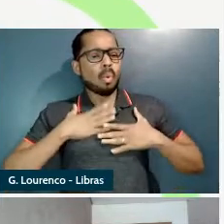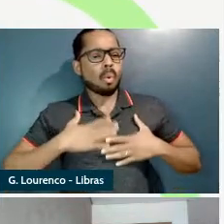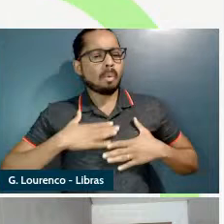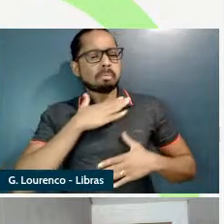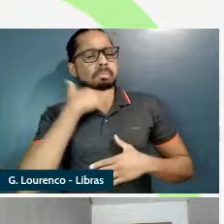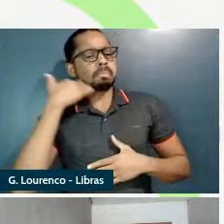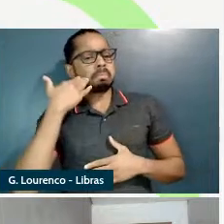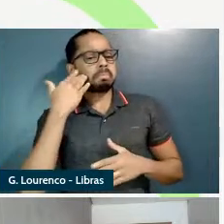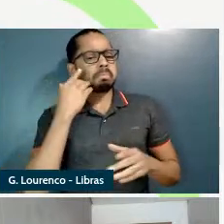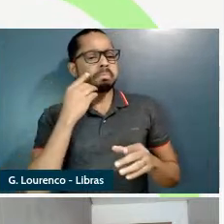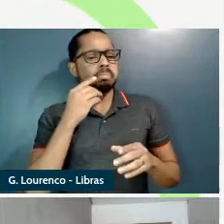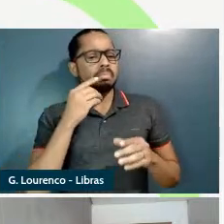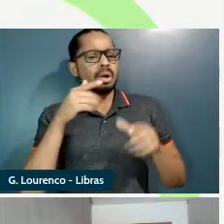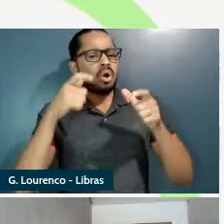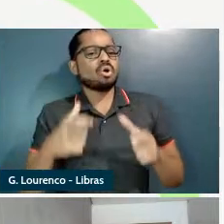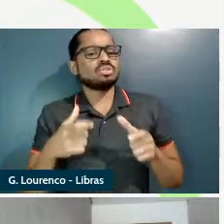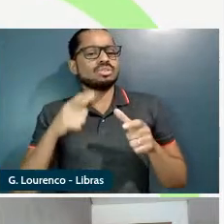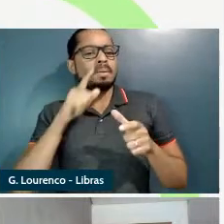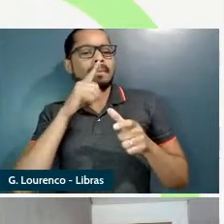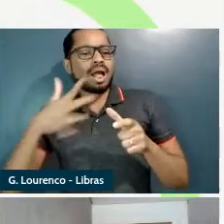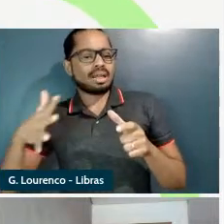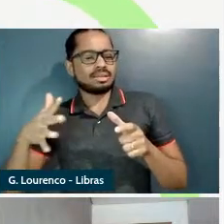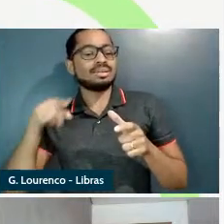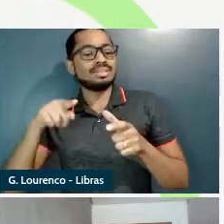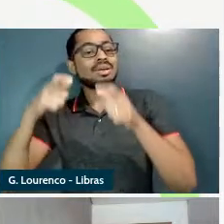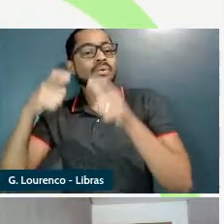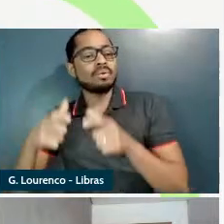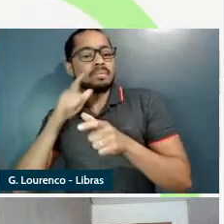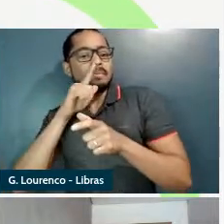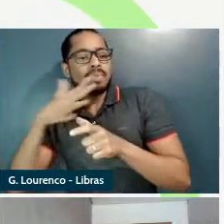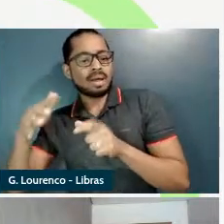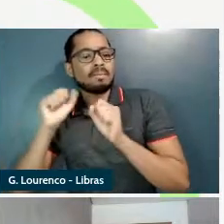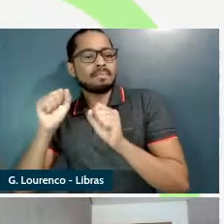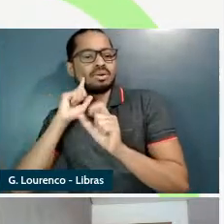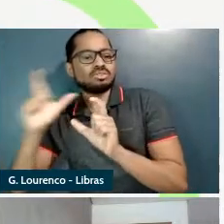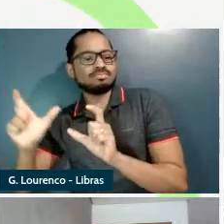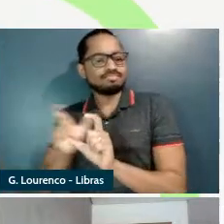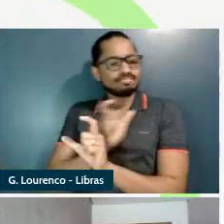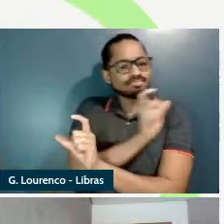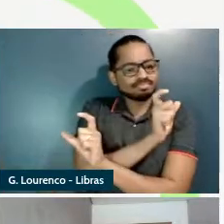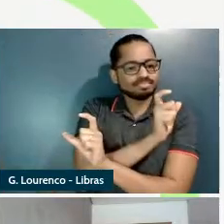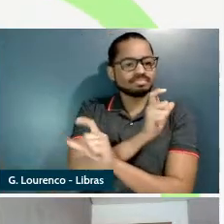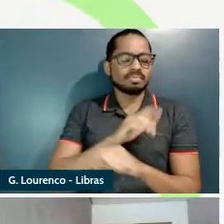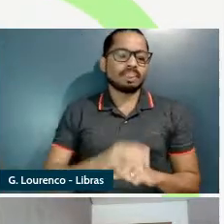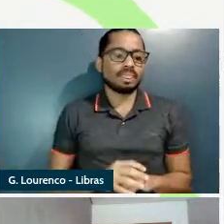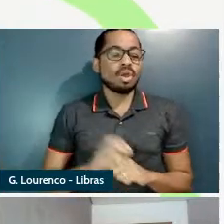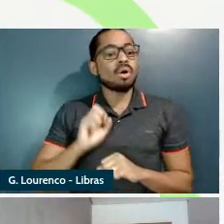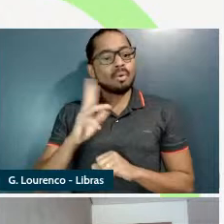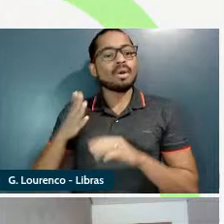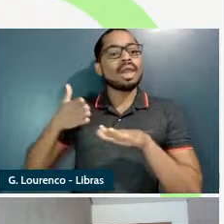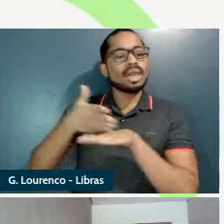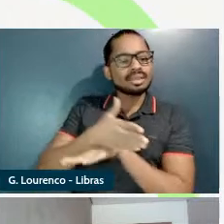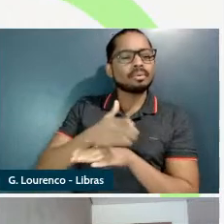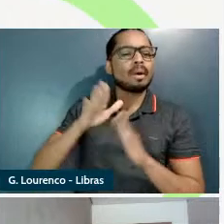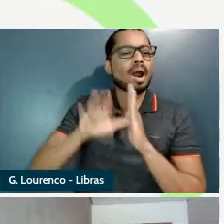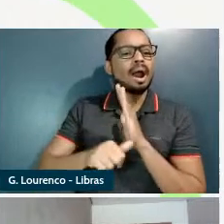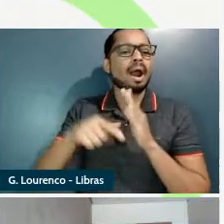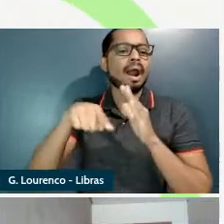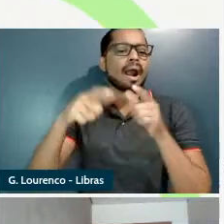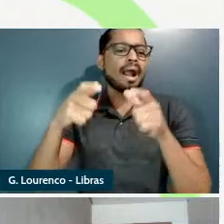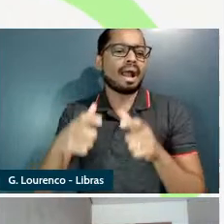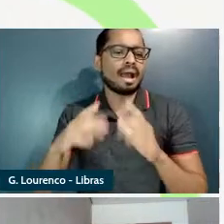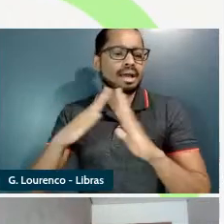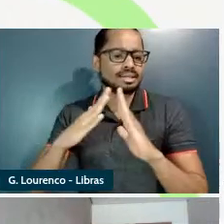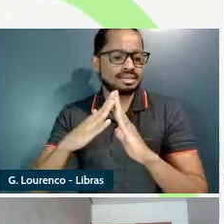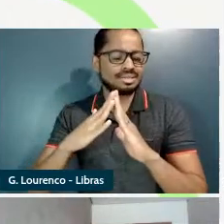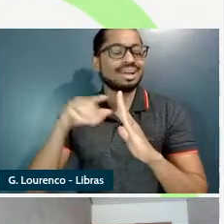identificado entrou um ladrão nessa casa e o locativo alça para posição pré-verbal nessa casa já entrou ladrão vendem-se